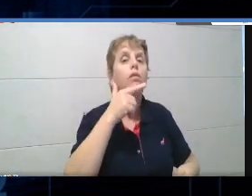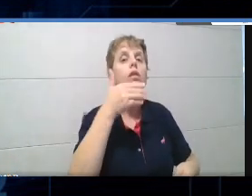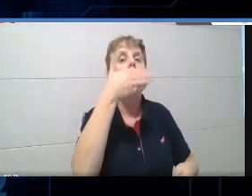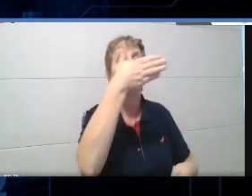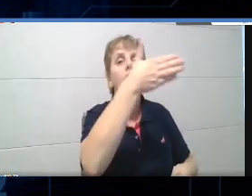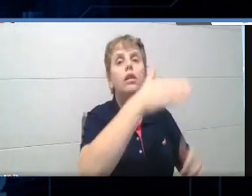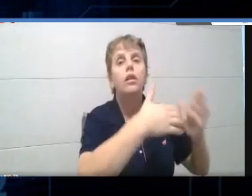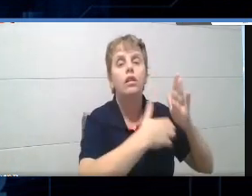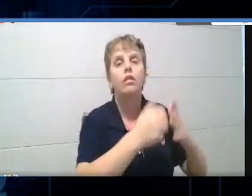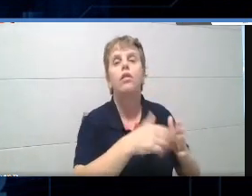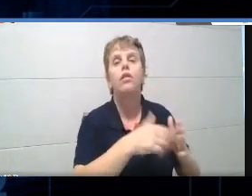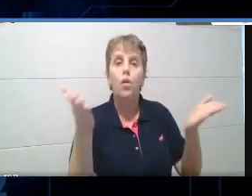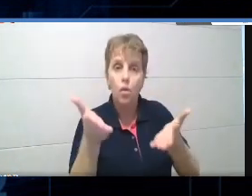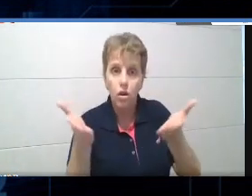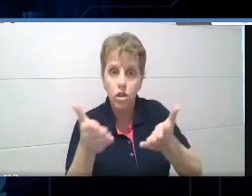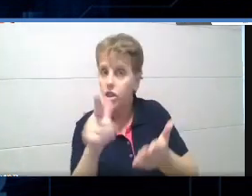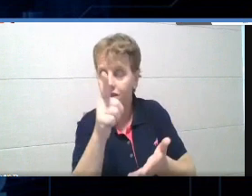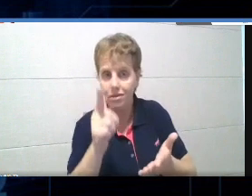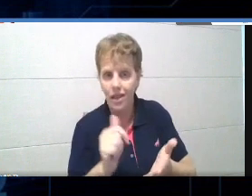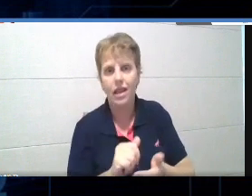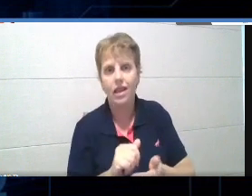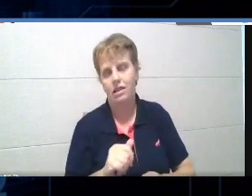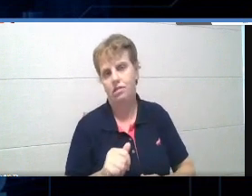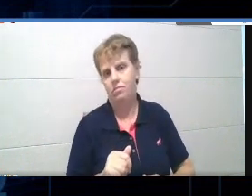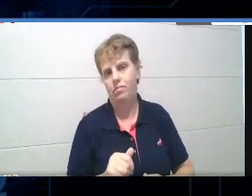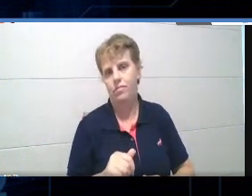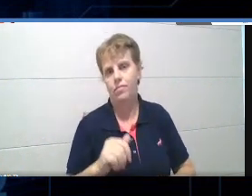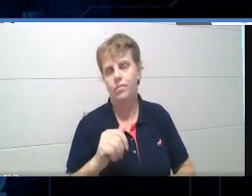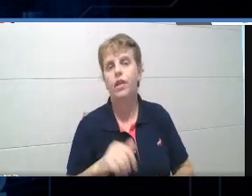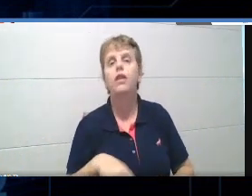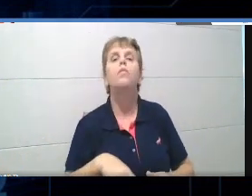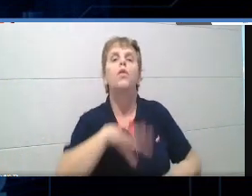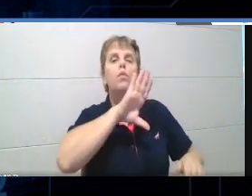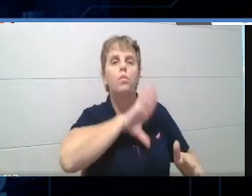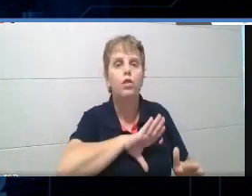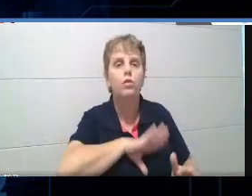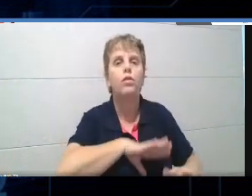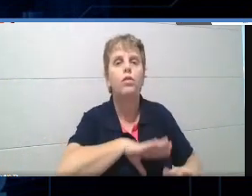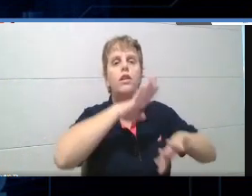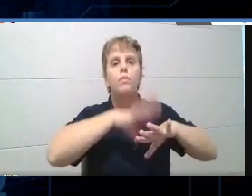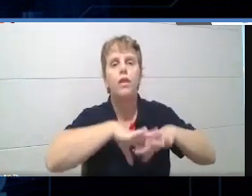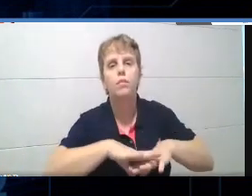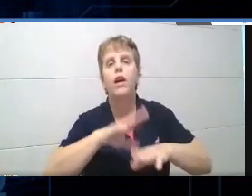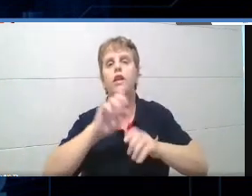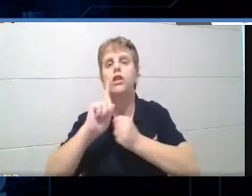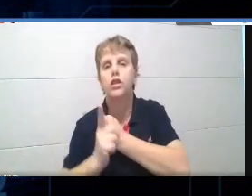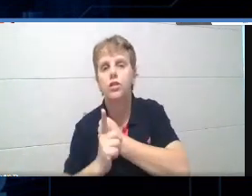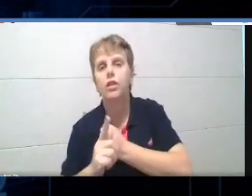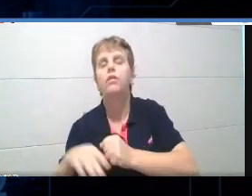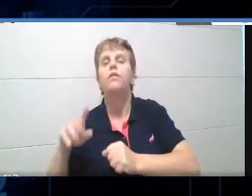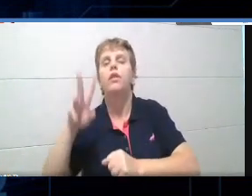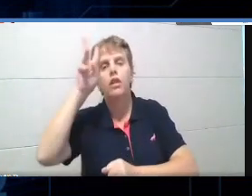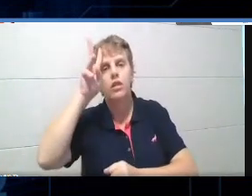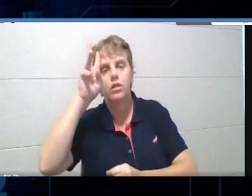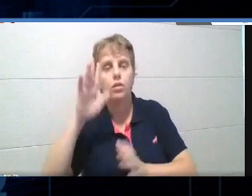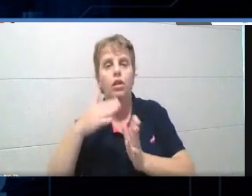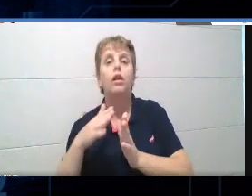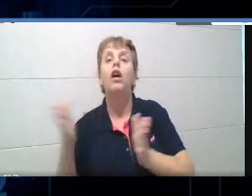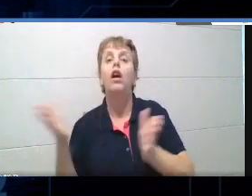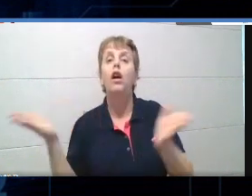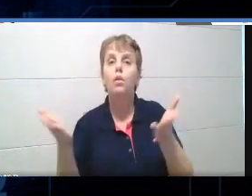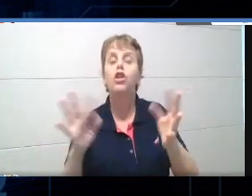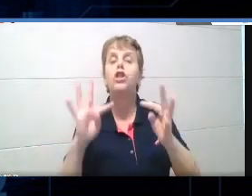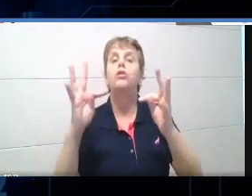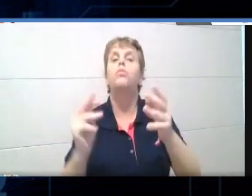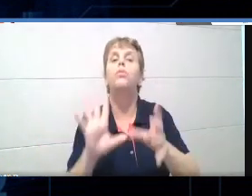português, matemática, história, geografia, isso está, nesse contexto, nessa caixa maior. E aí, gente, você acha que, né,